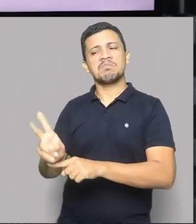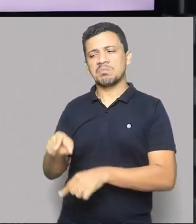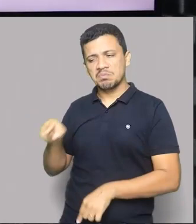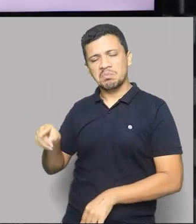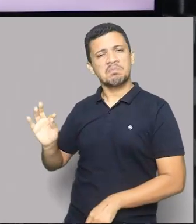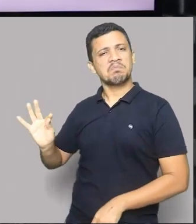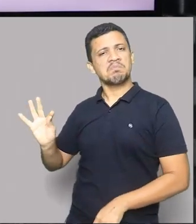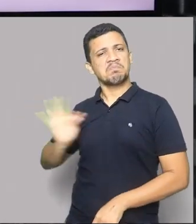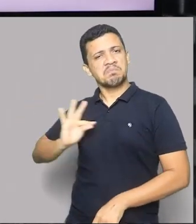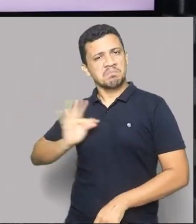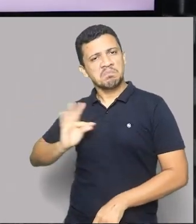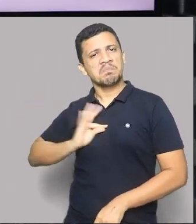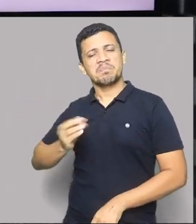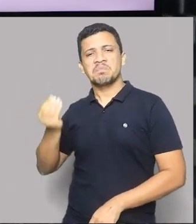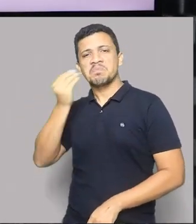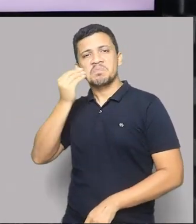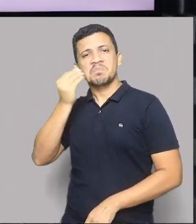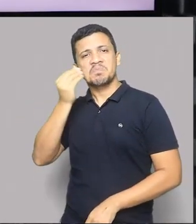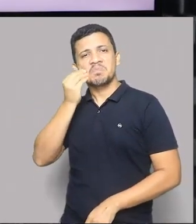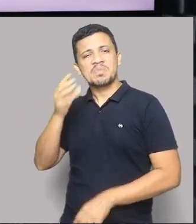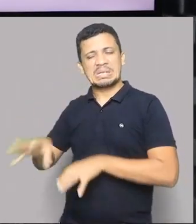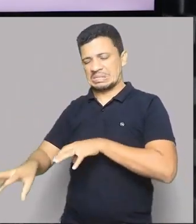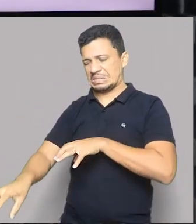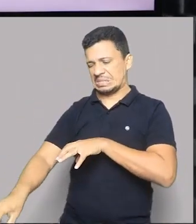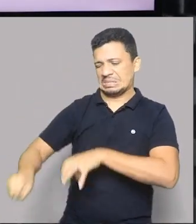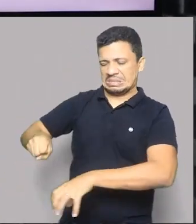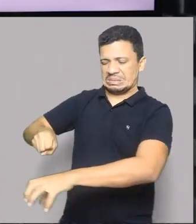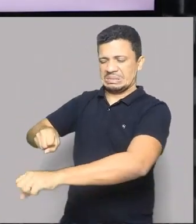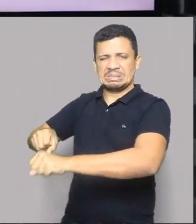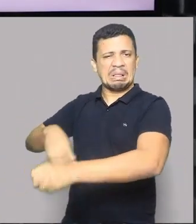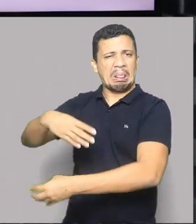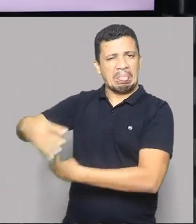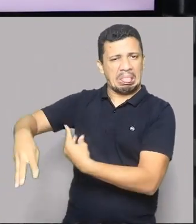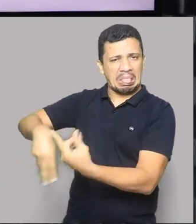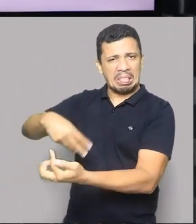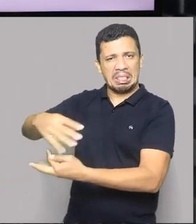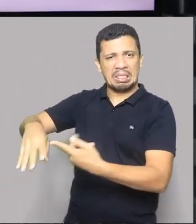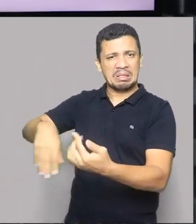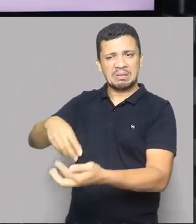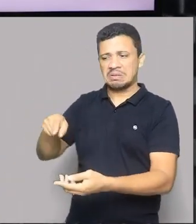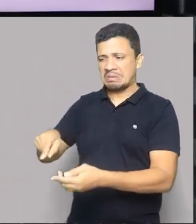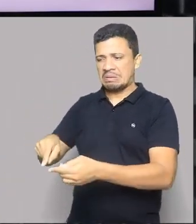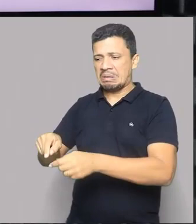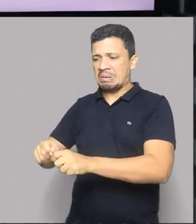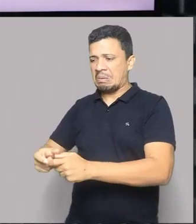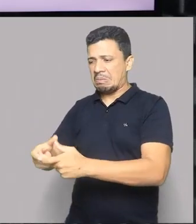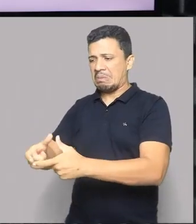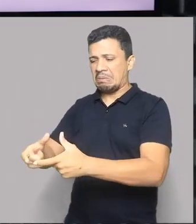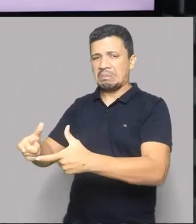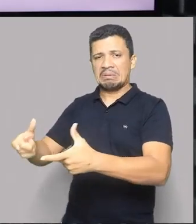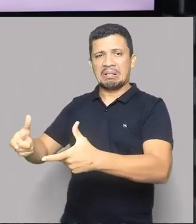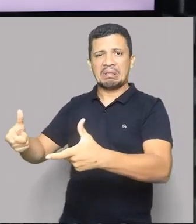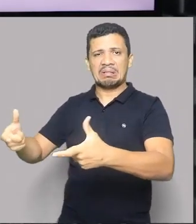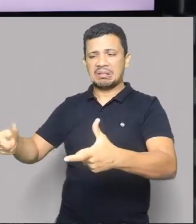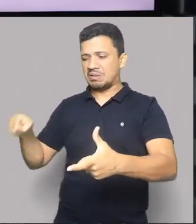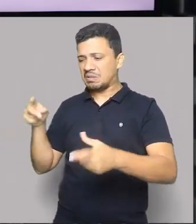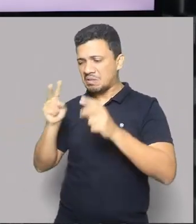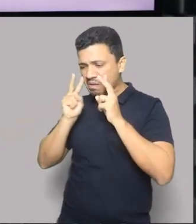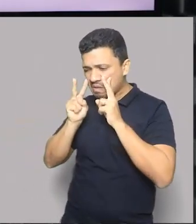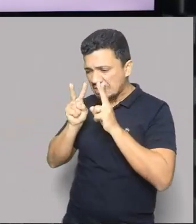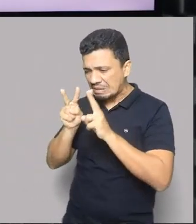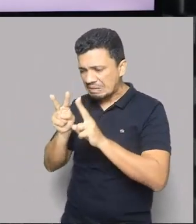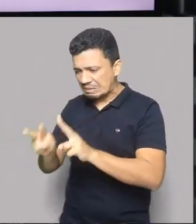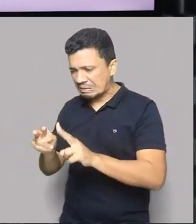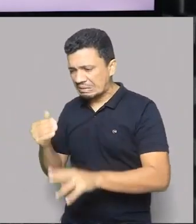a essa exploração desordenada, esse garimpo desordenado que deixa seus rastros